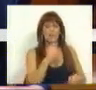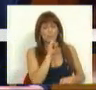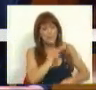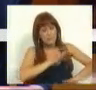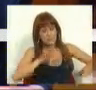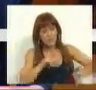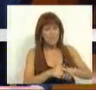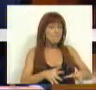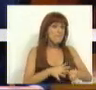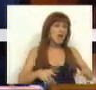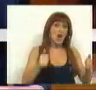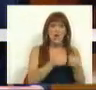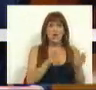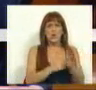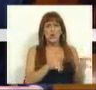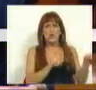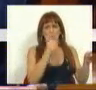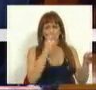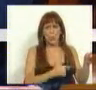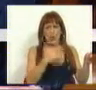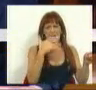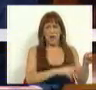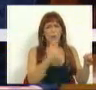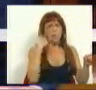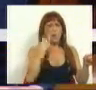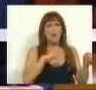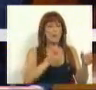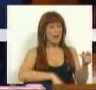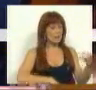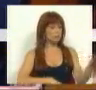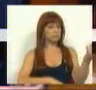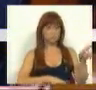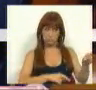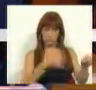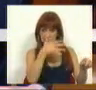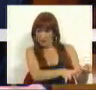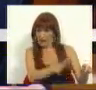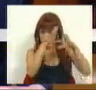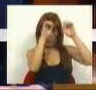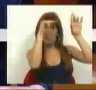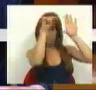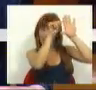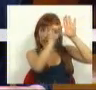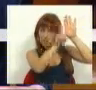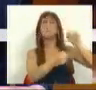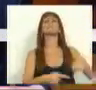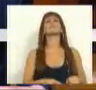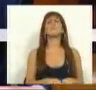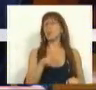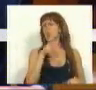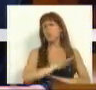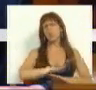porventura, o maior de todos os erros, onde revela mais nitidamente o seu preconceito ideológico, é no